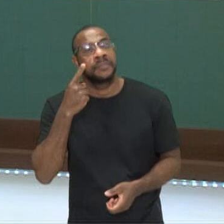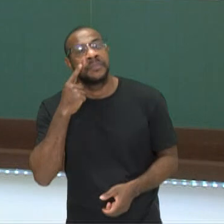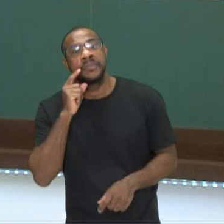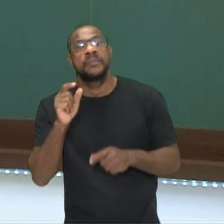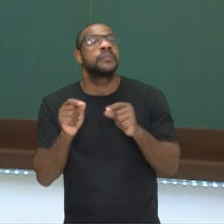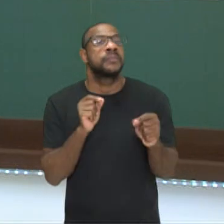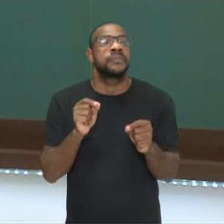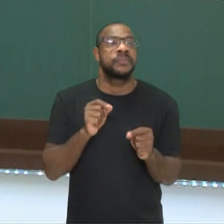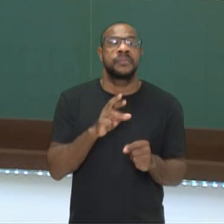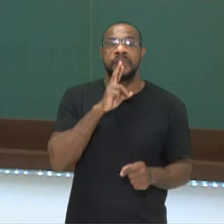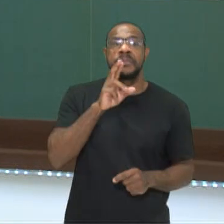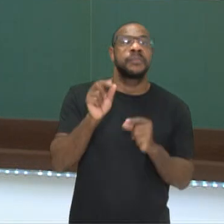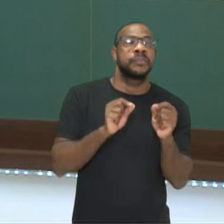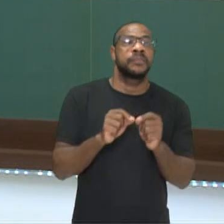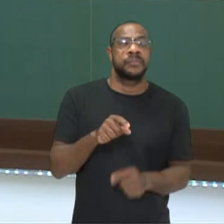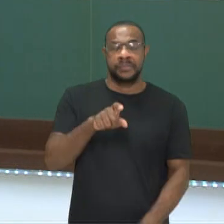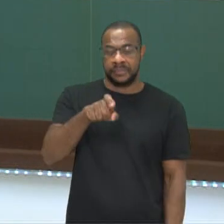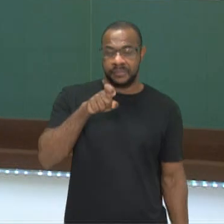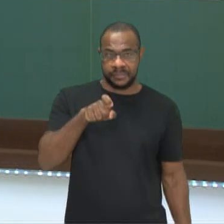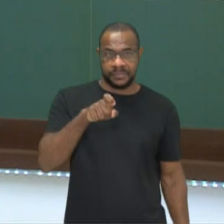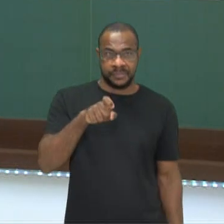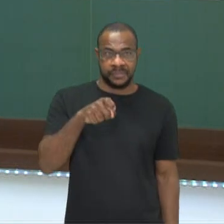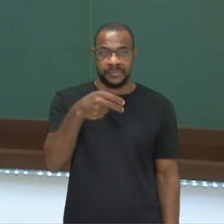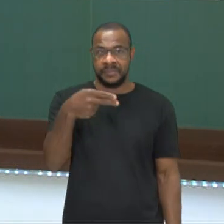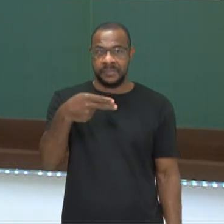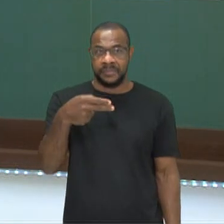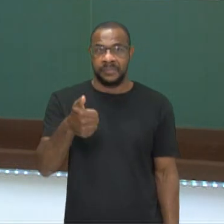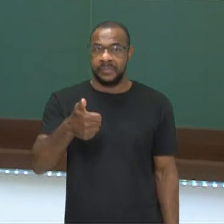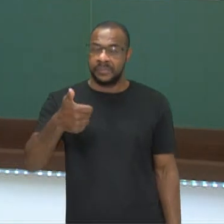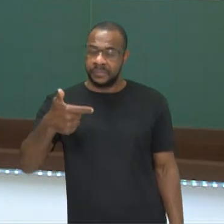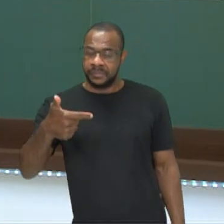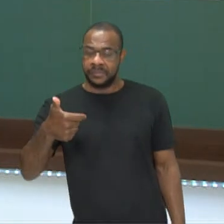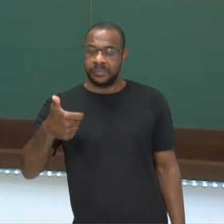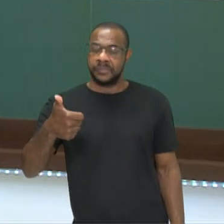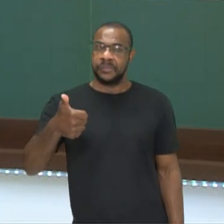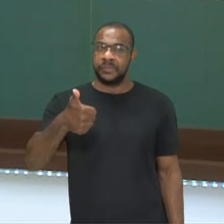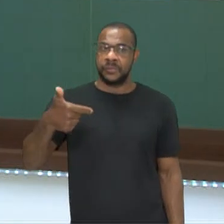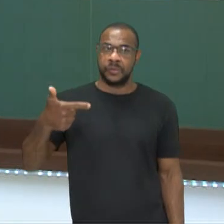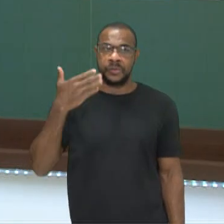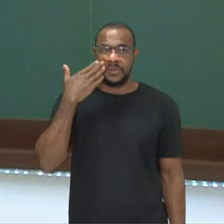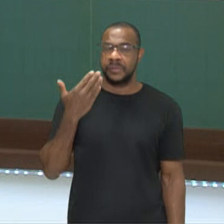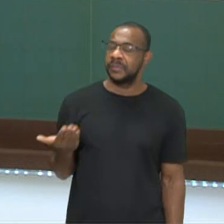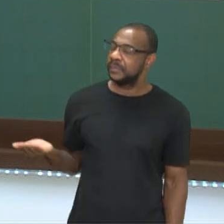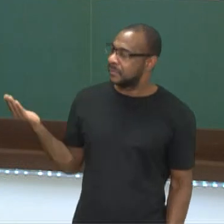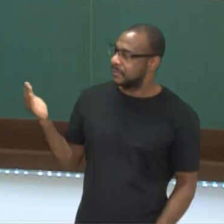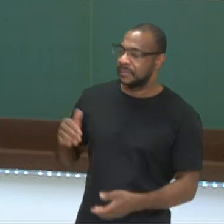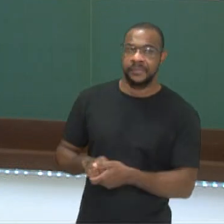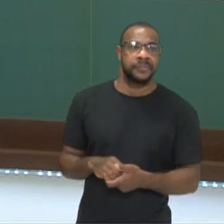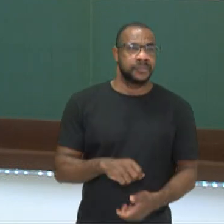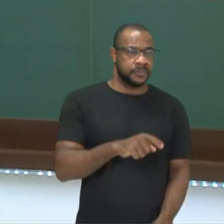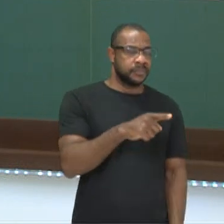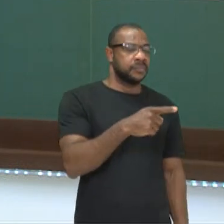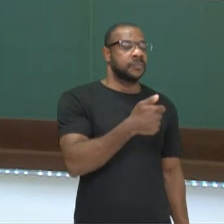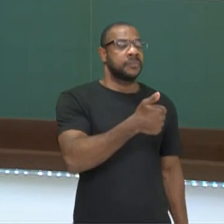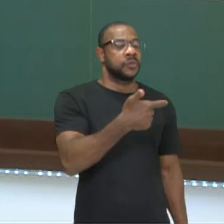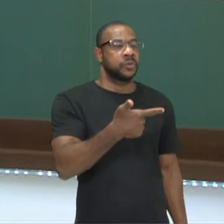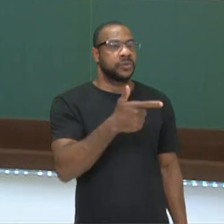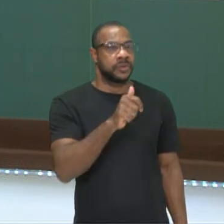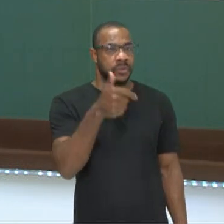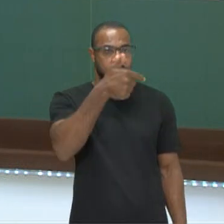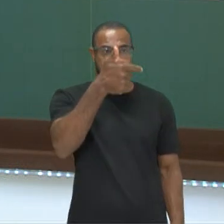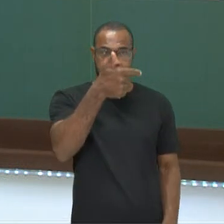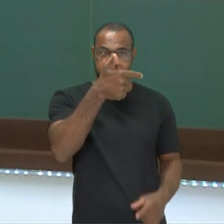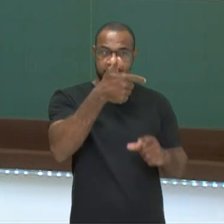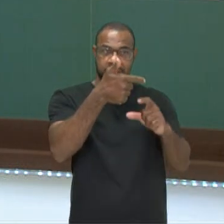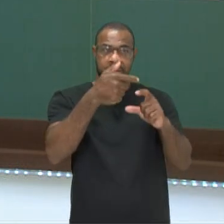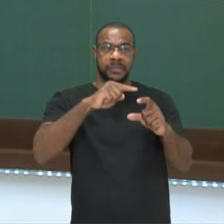ao resultado x igual a 12. 12 ao quadrado menos 12 igual a 132, ó. 12 ao quadrado, 144, menos 12,